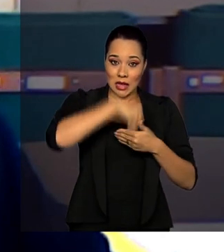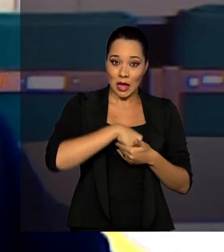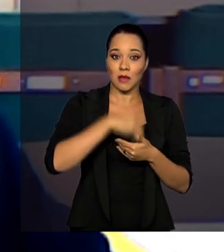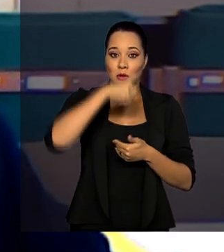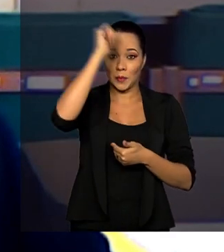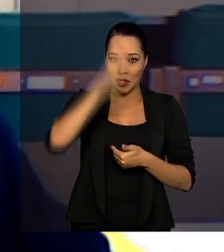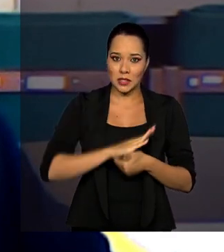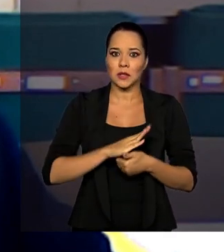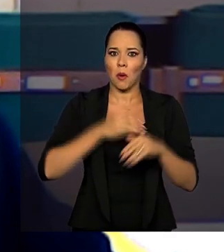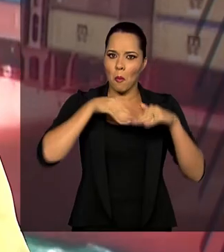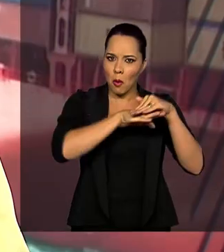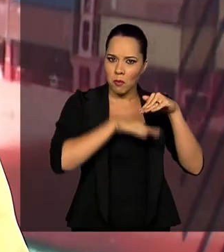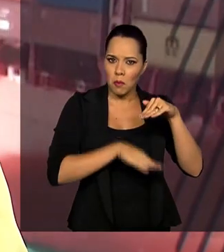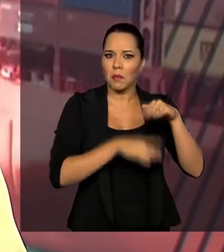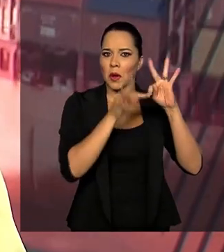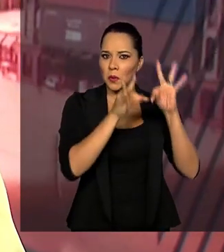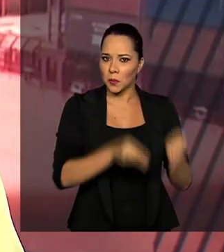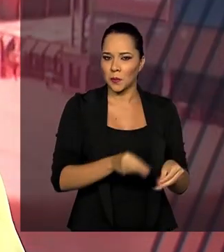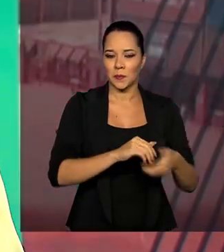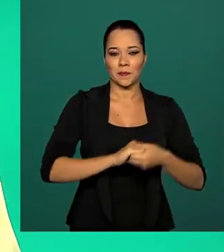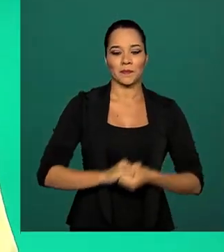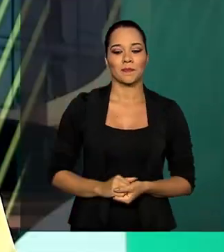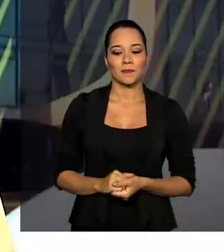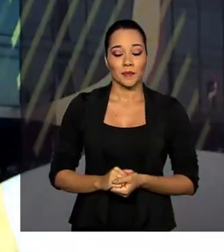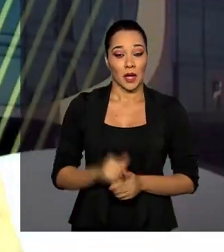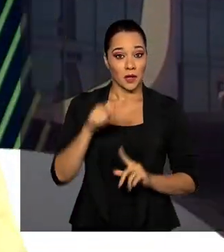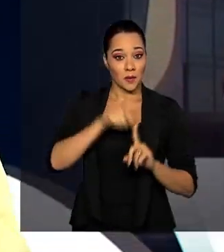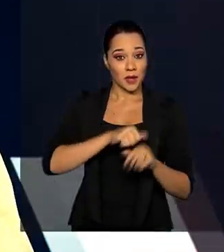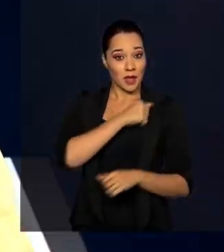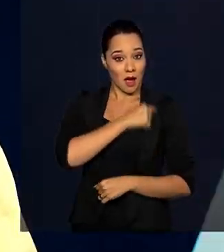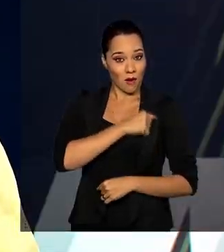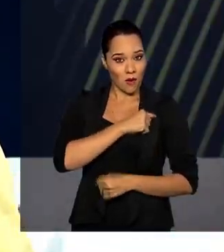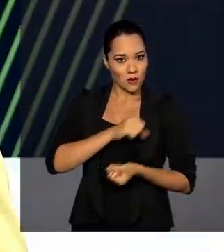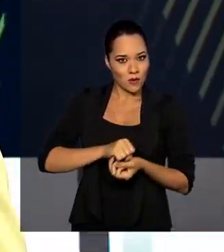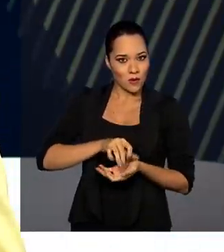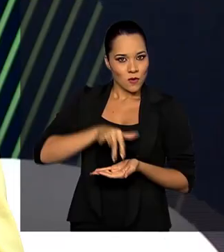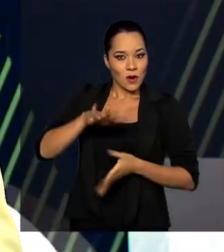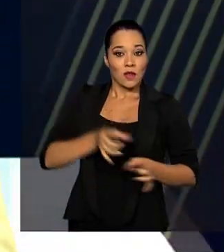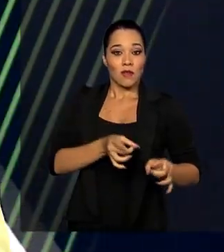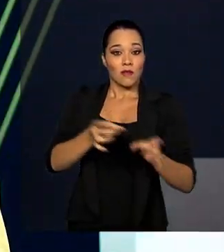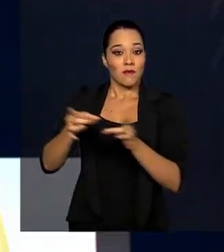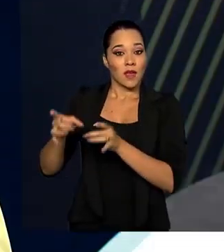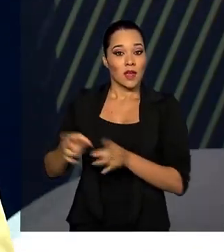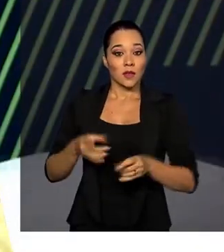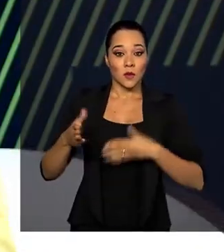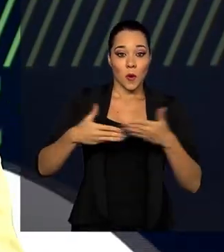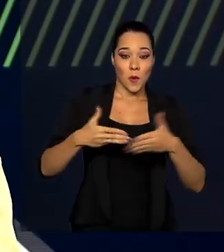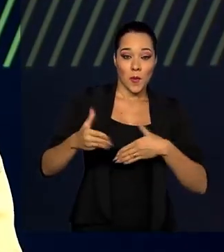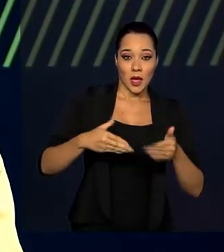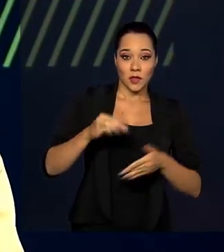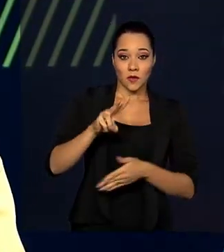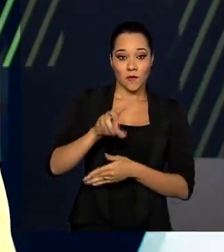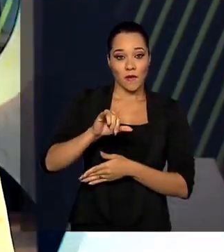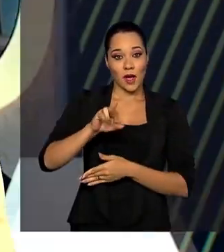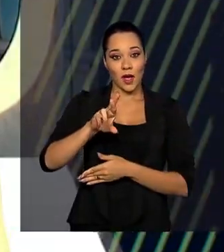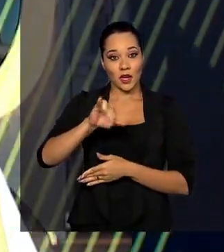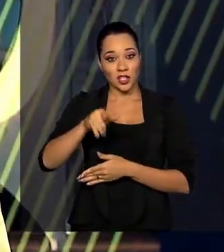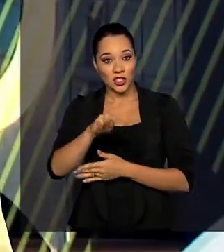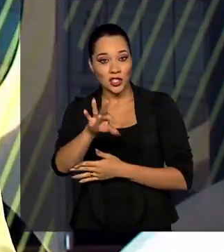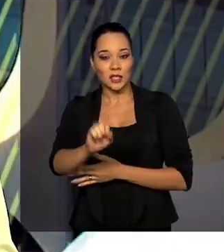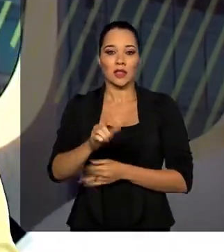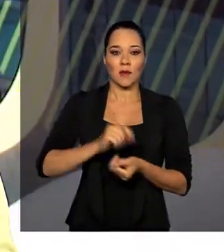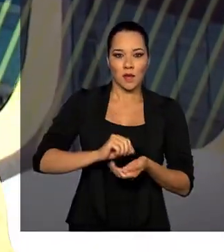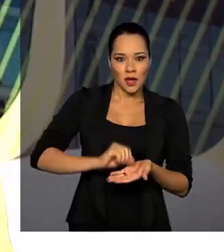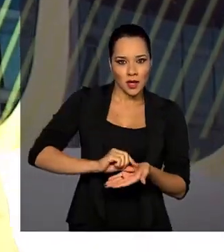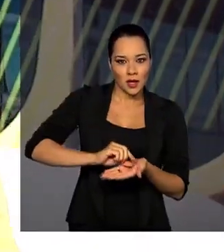abastecido. Em agosto, o volume de vendas do comércio varejista nacional também cresceu